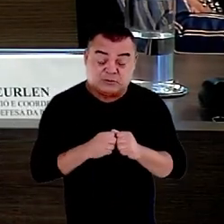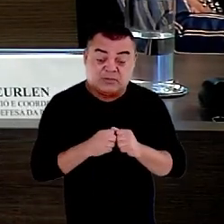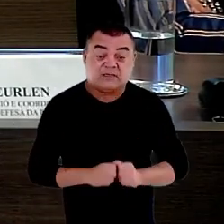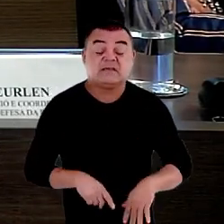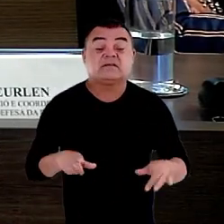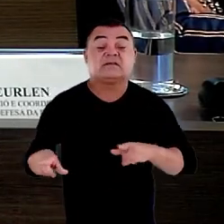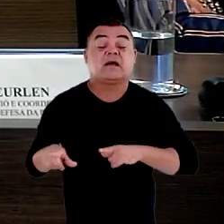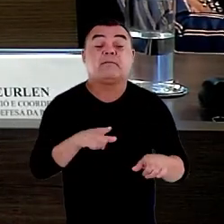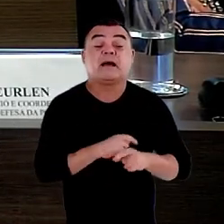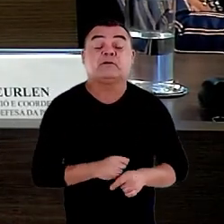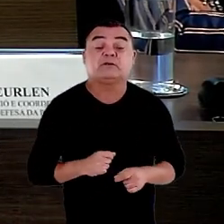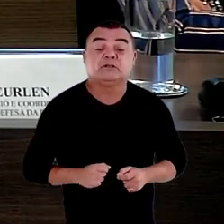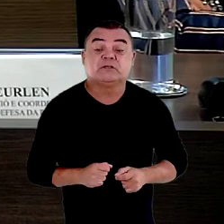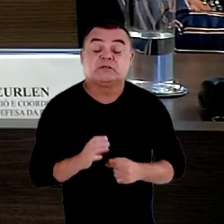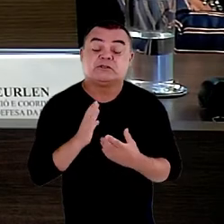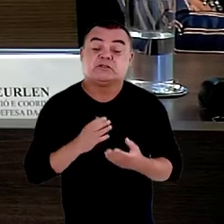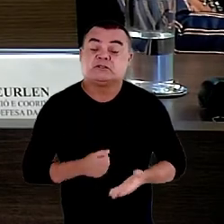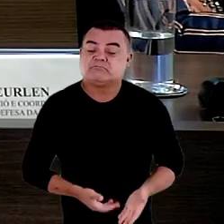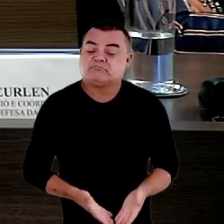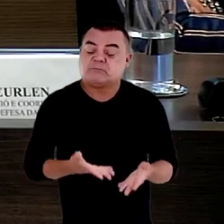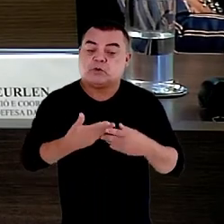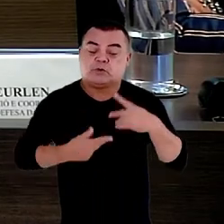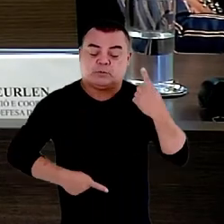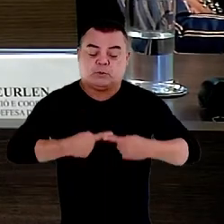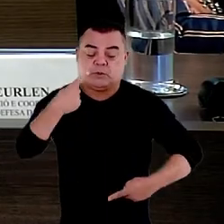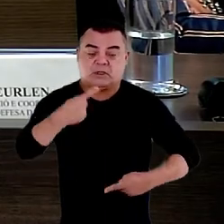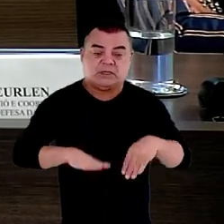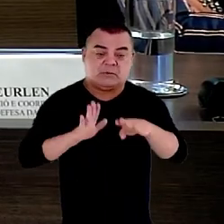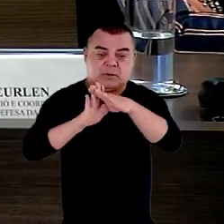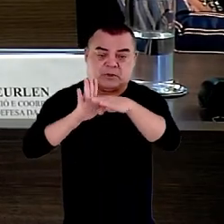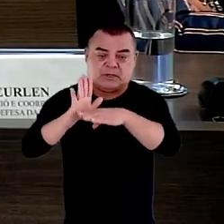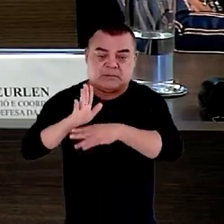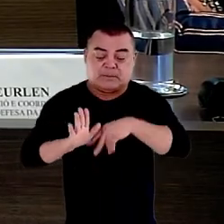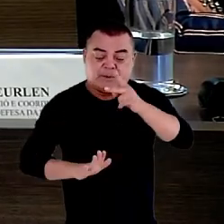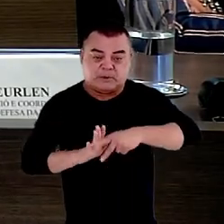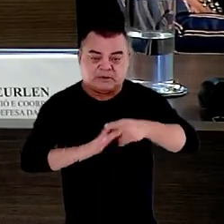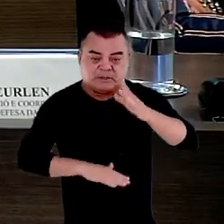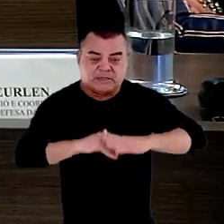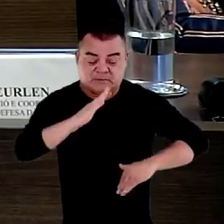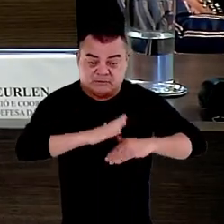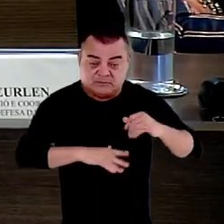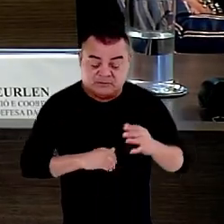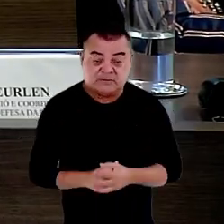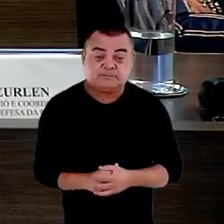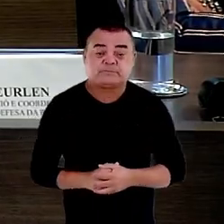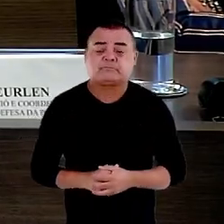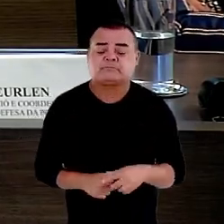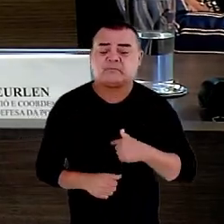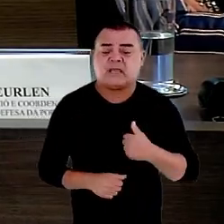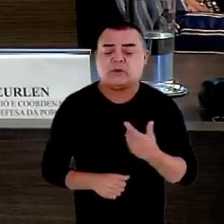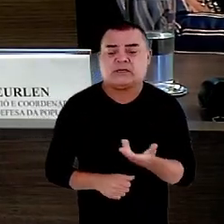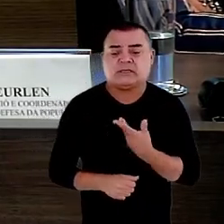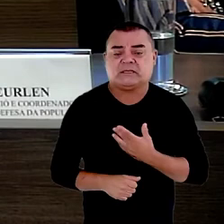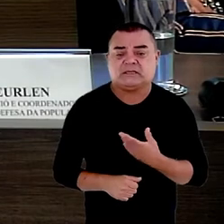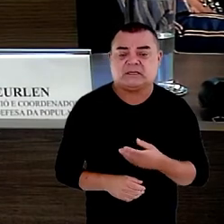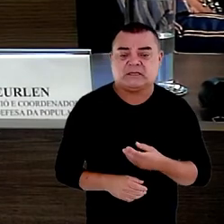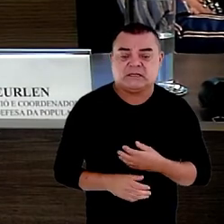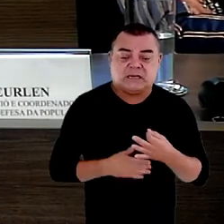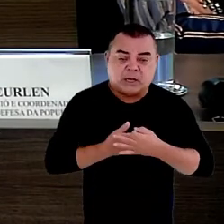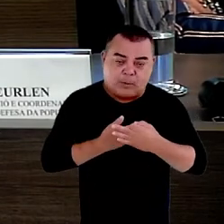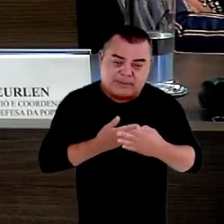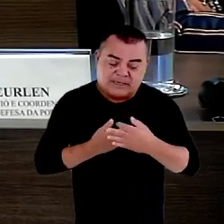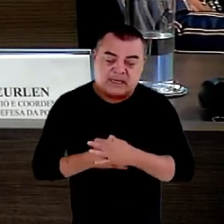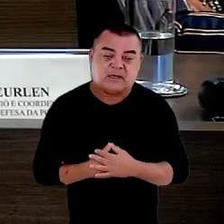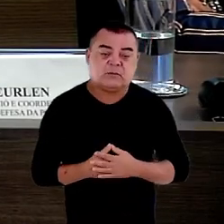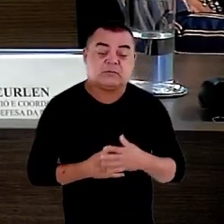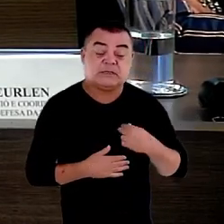indutor de políticas de indutor de programas de projetos de ações e queria deixar aqui algumas sugestões para